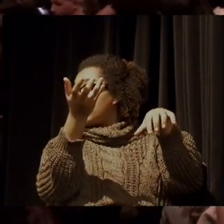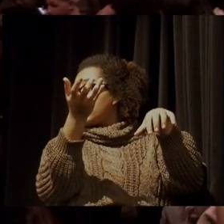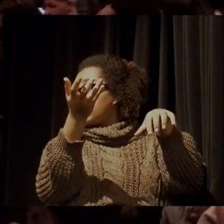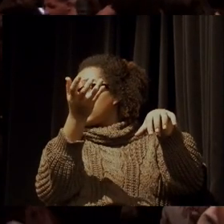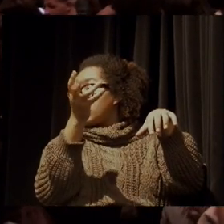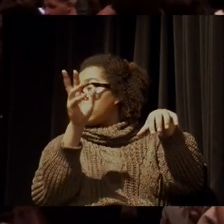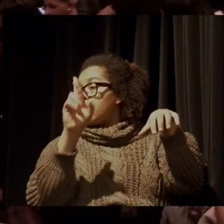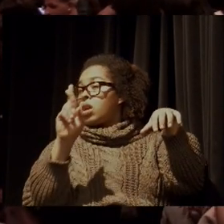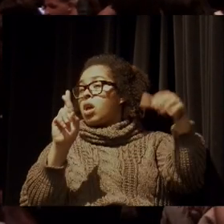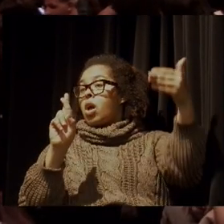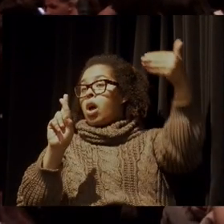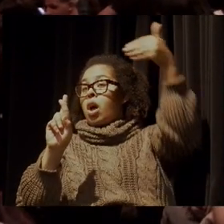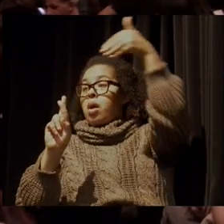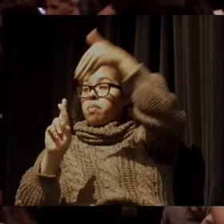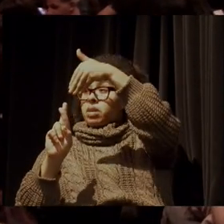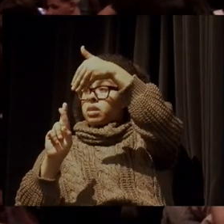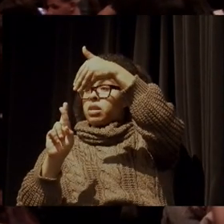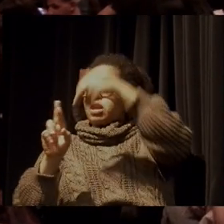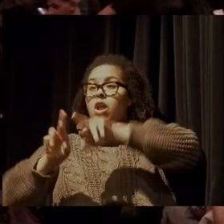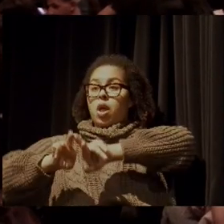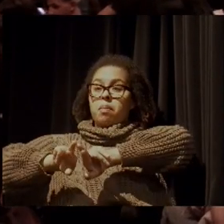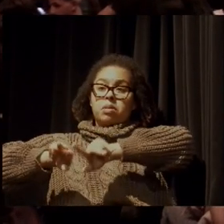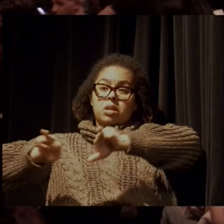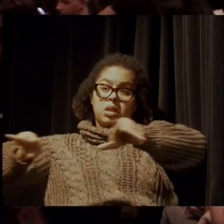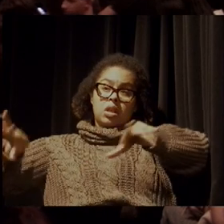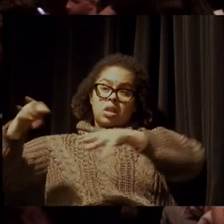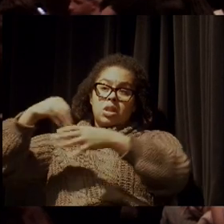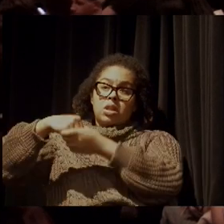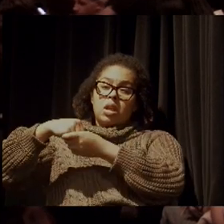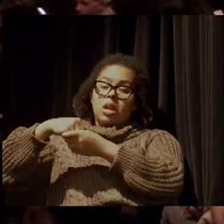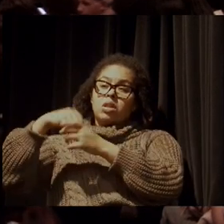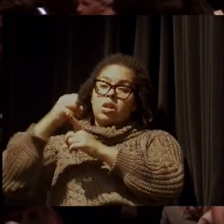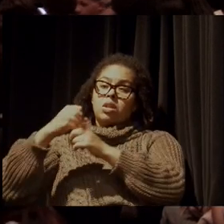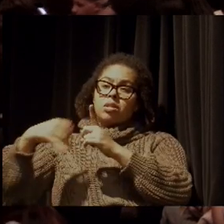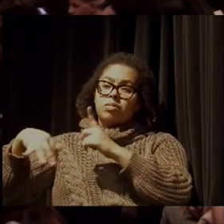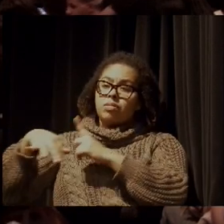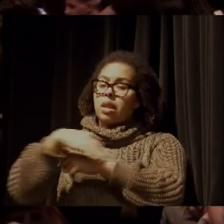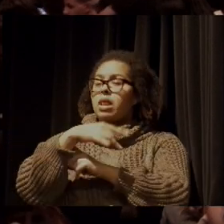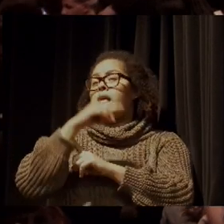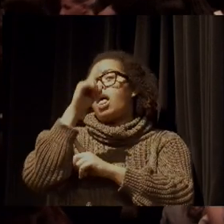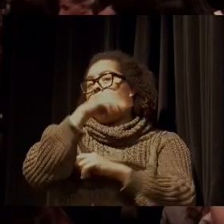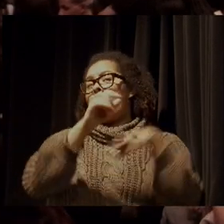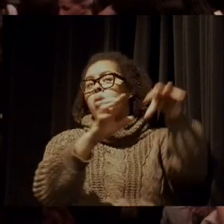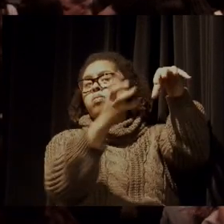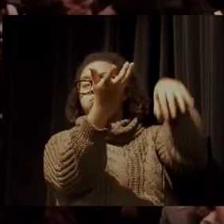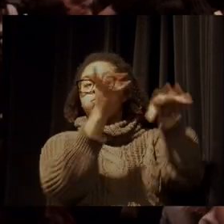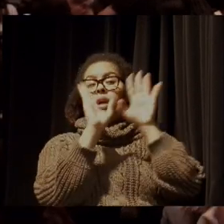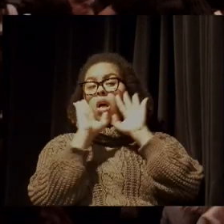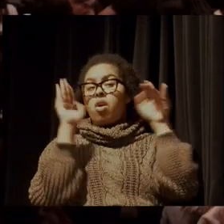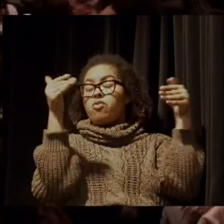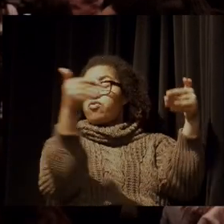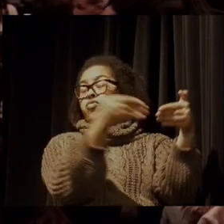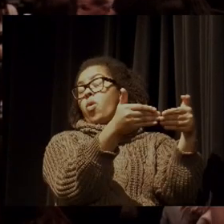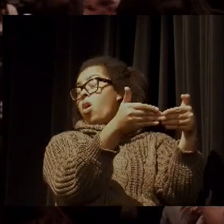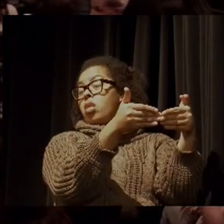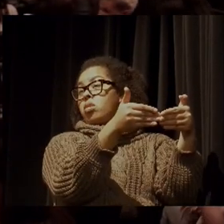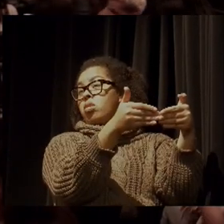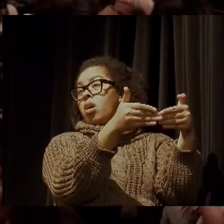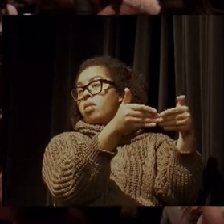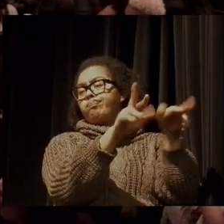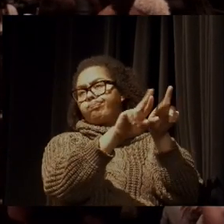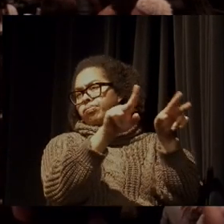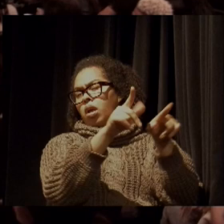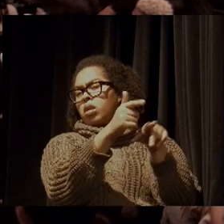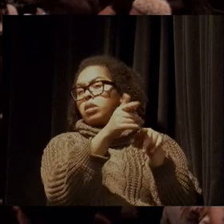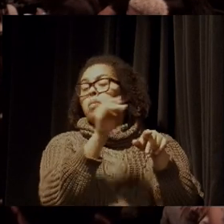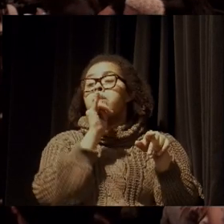diversidade da sociedade brasileira, ele é extremamente enviesado e a tomada de decisão dele nesses